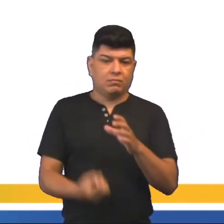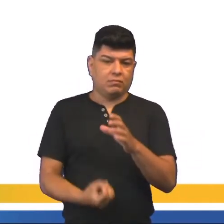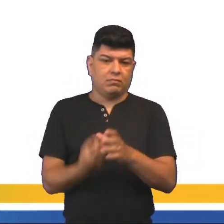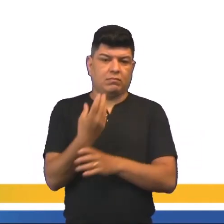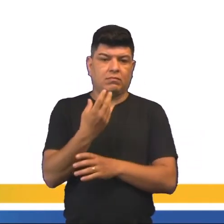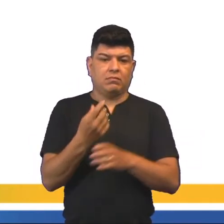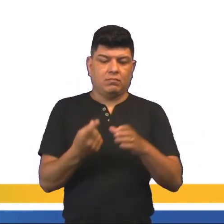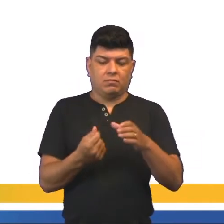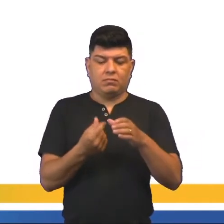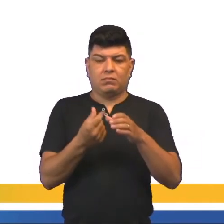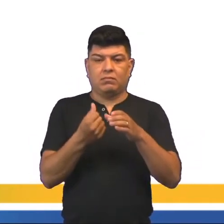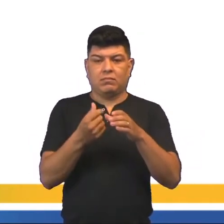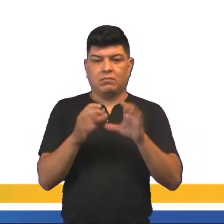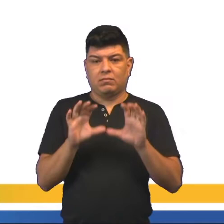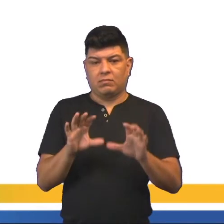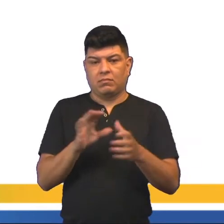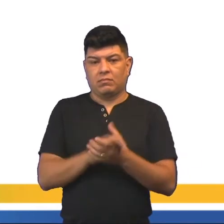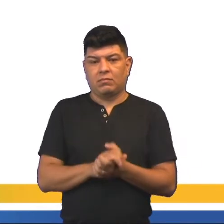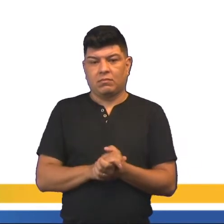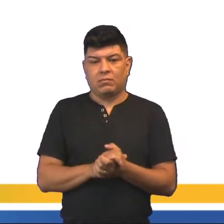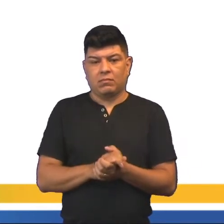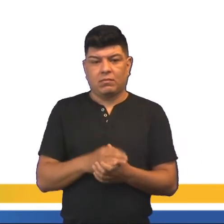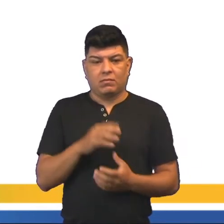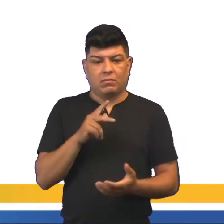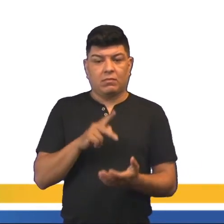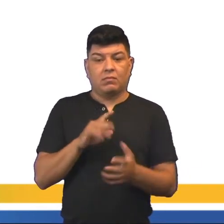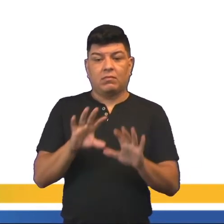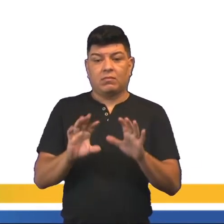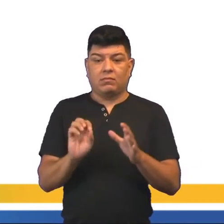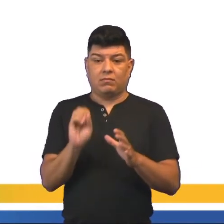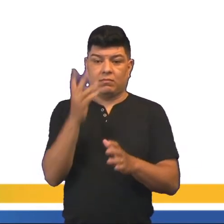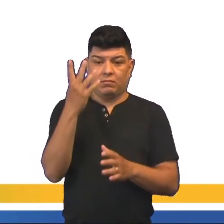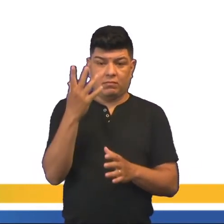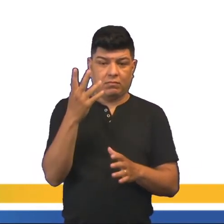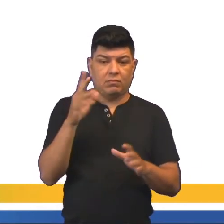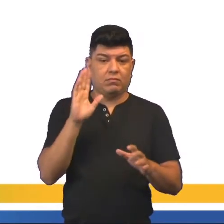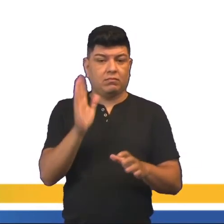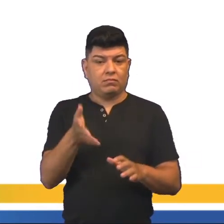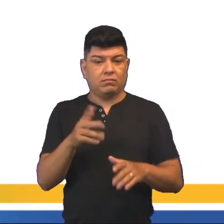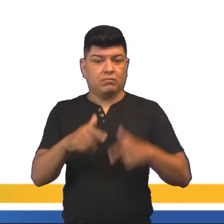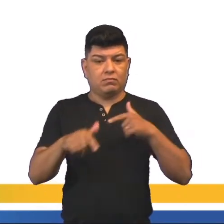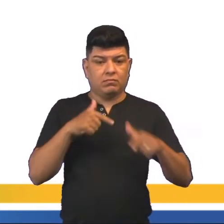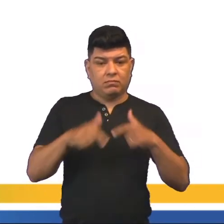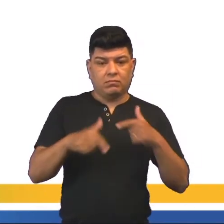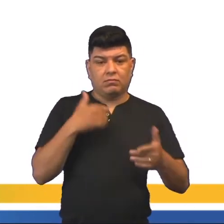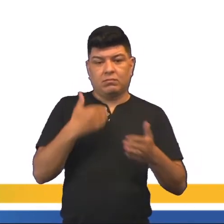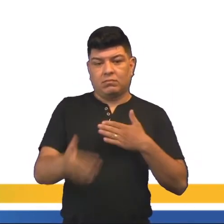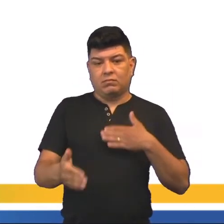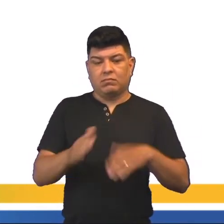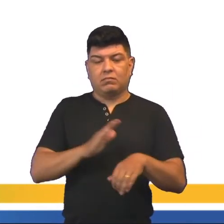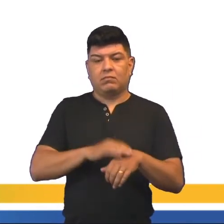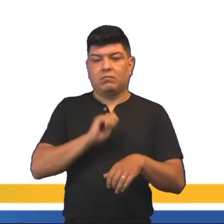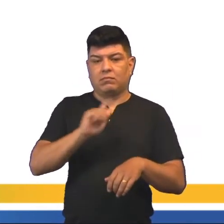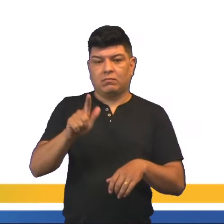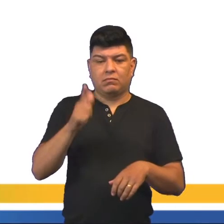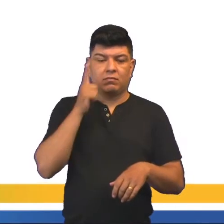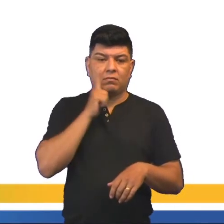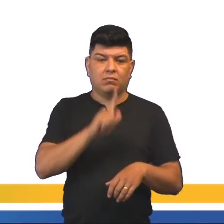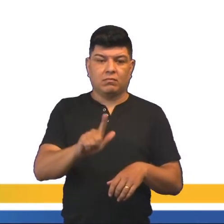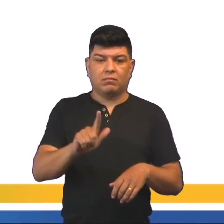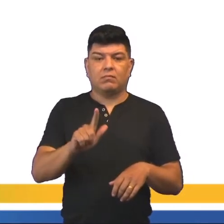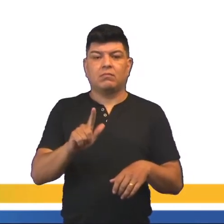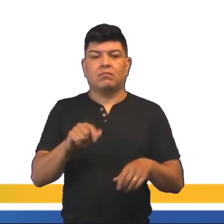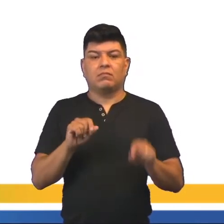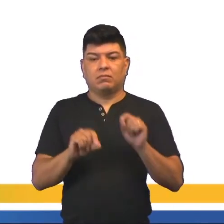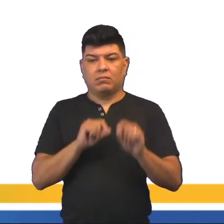capitalista, de acordo com ele, essa realização não acontece, já que o trabalhador perde mais do que ganha. No modo de